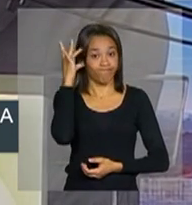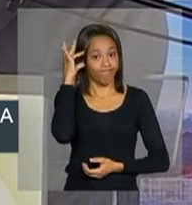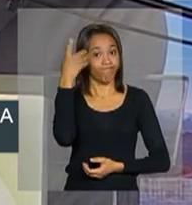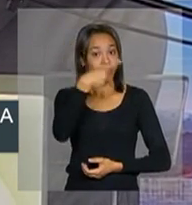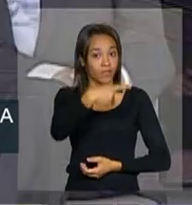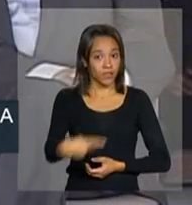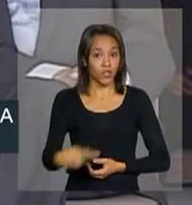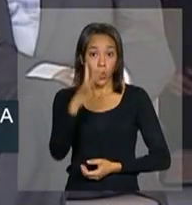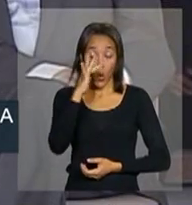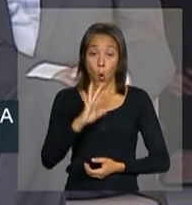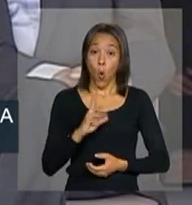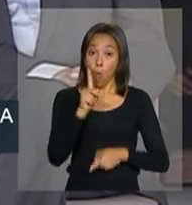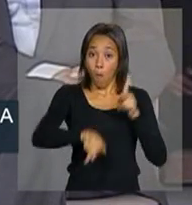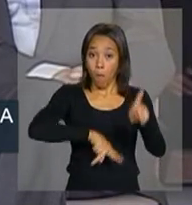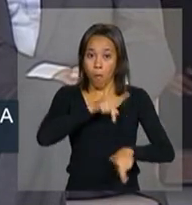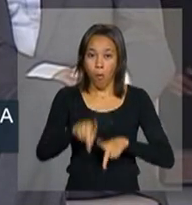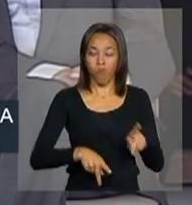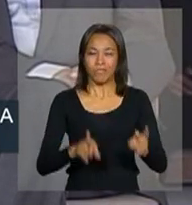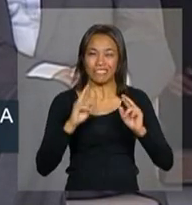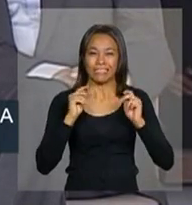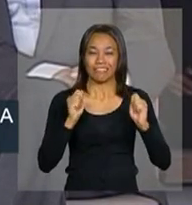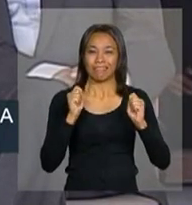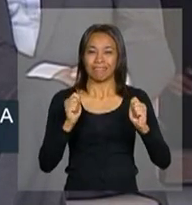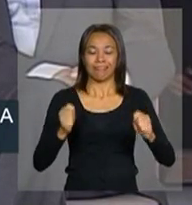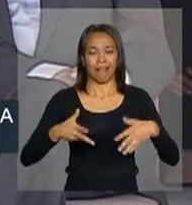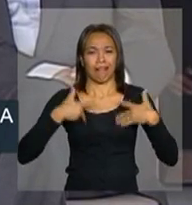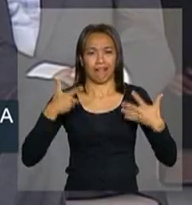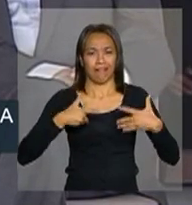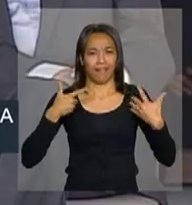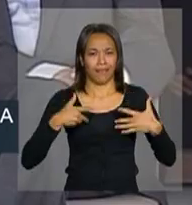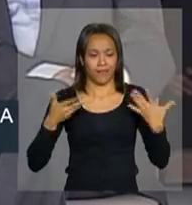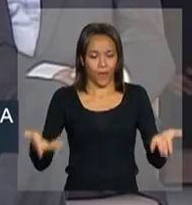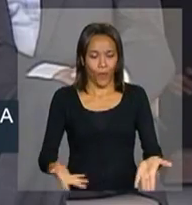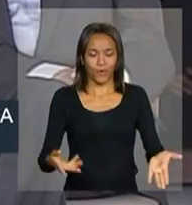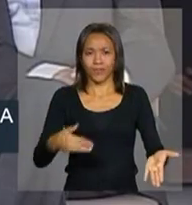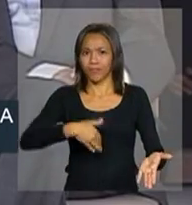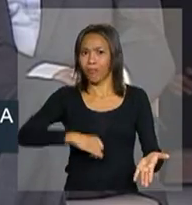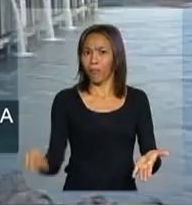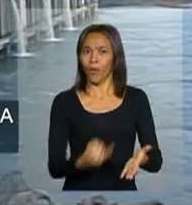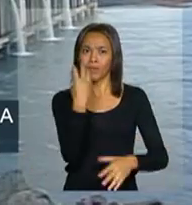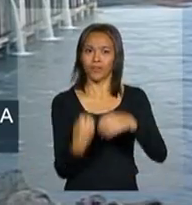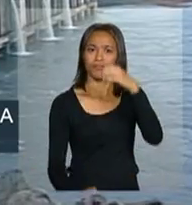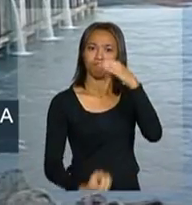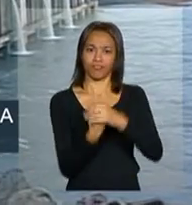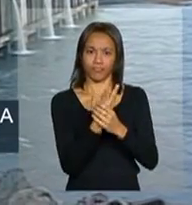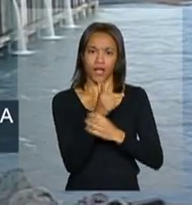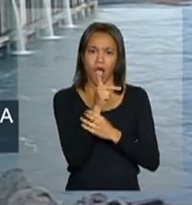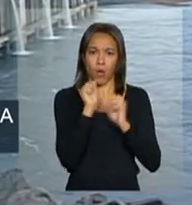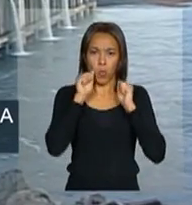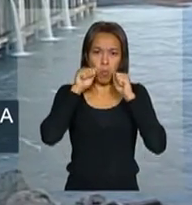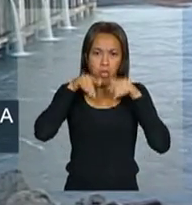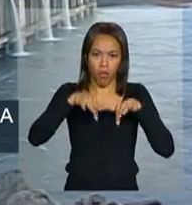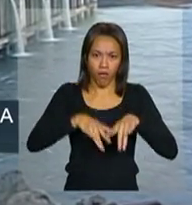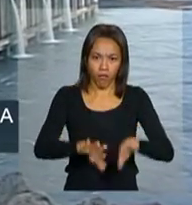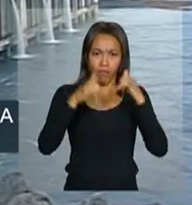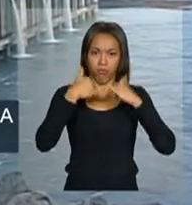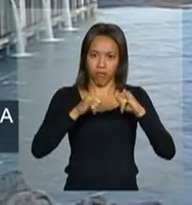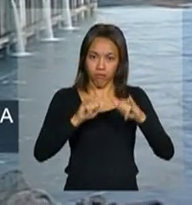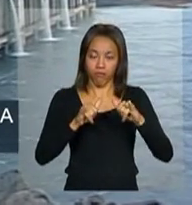o povo exulta com a inauguração desta importante obra. No entanto, todos